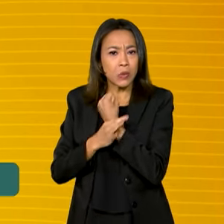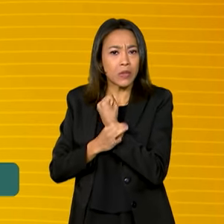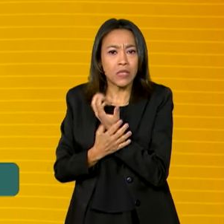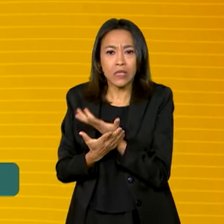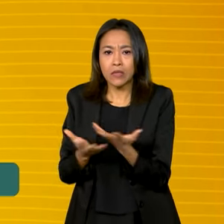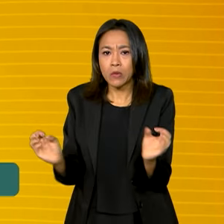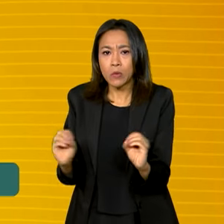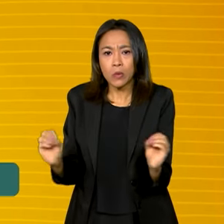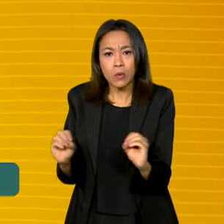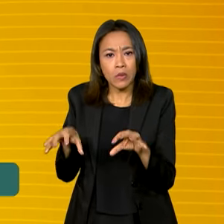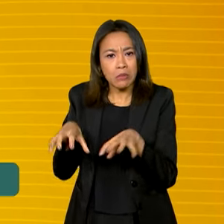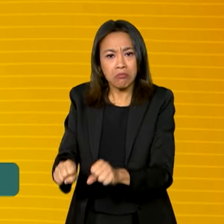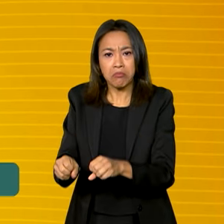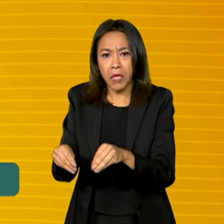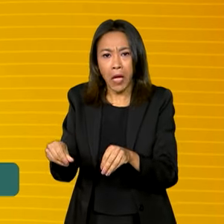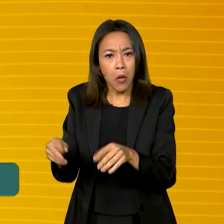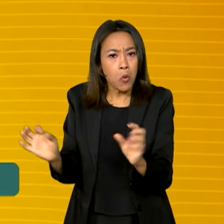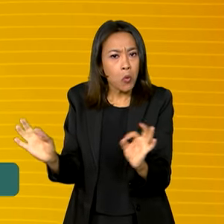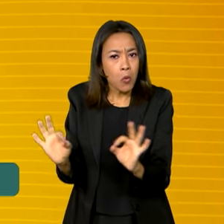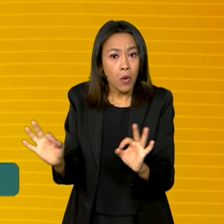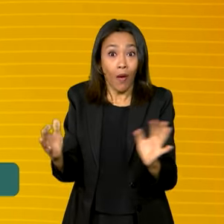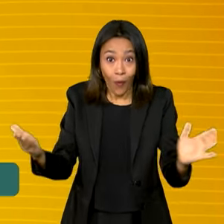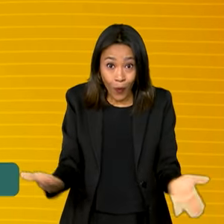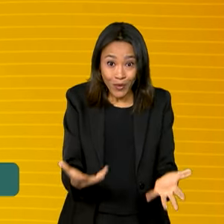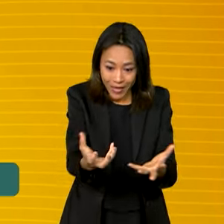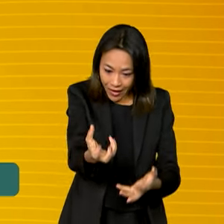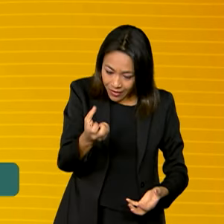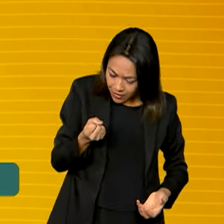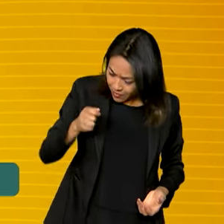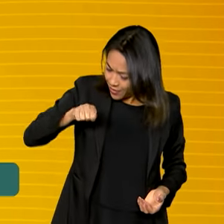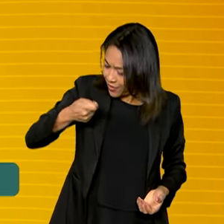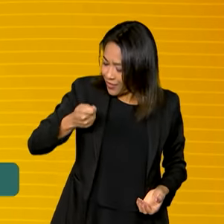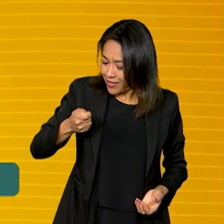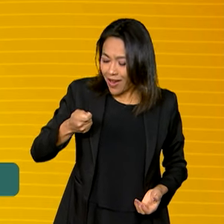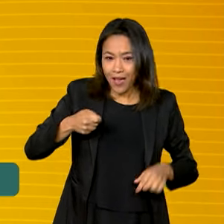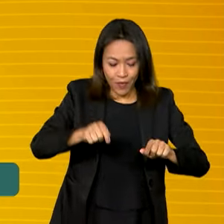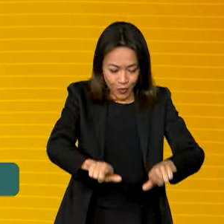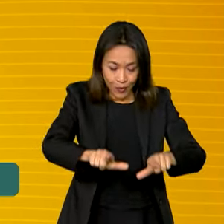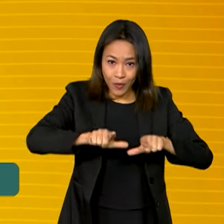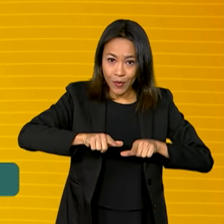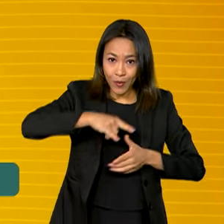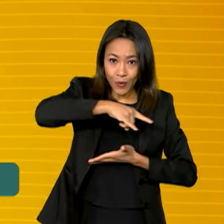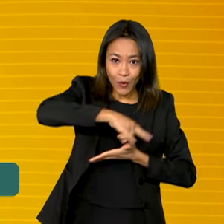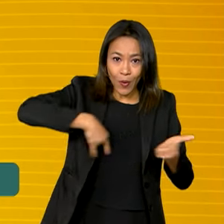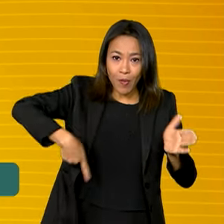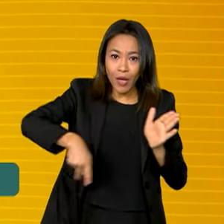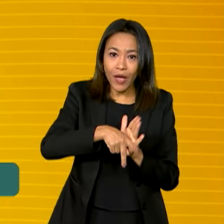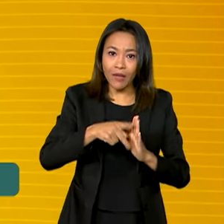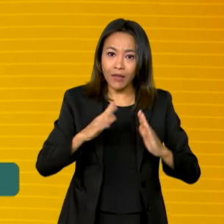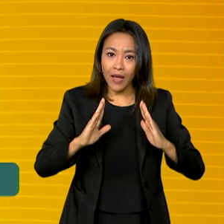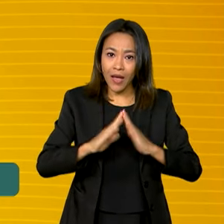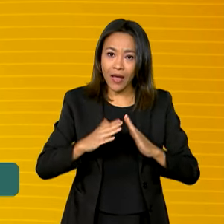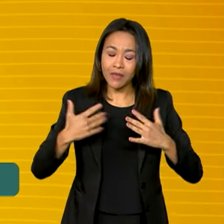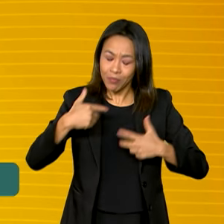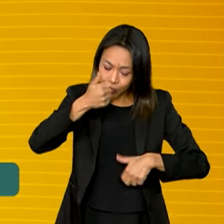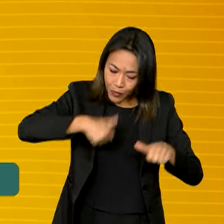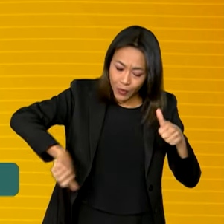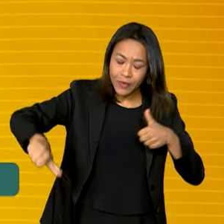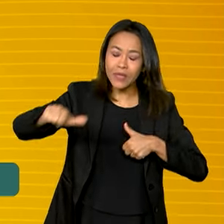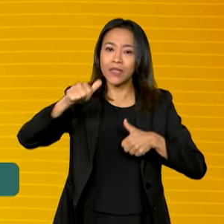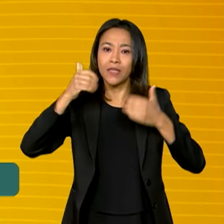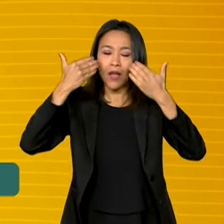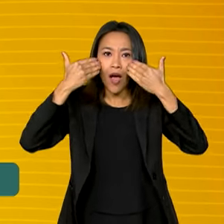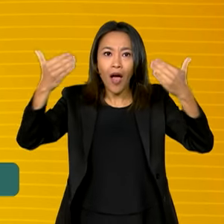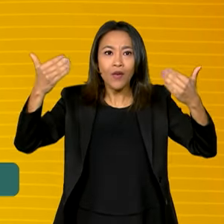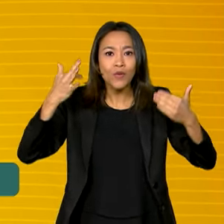receber a chave no imóvel, com escritura, mudando completamente a perspectiva, esperança com relação